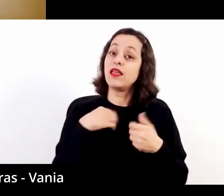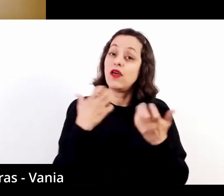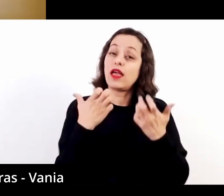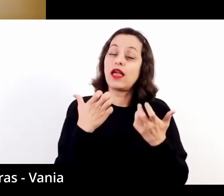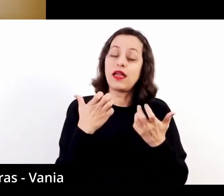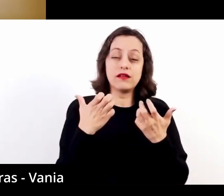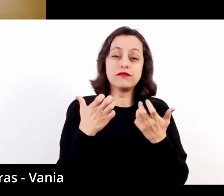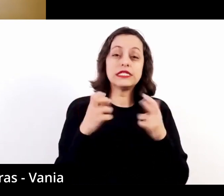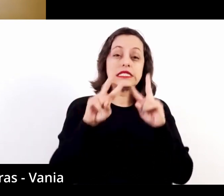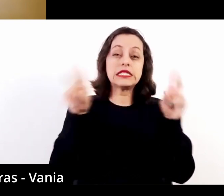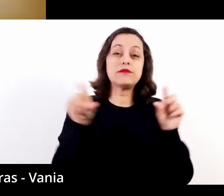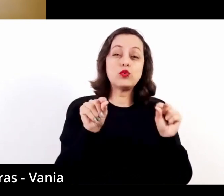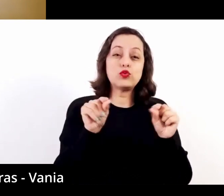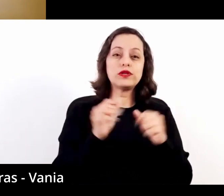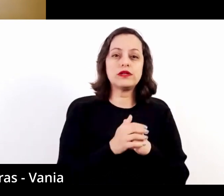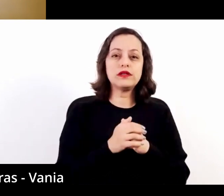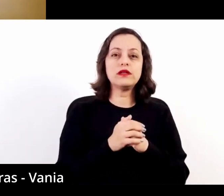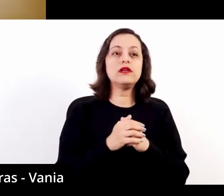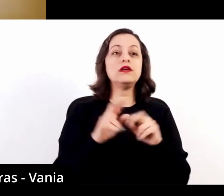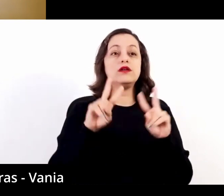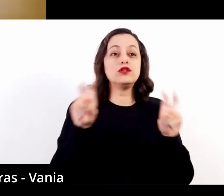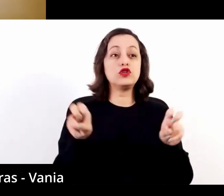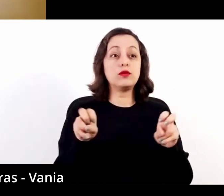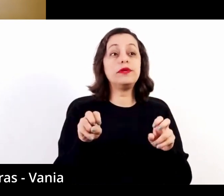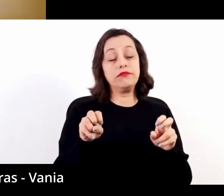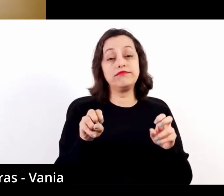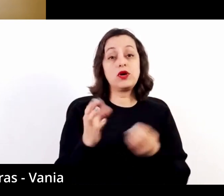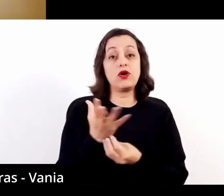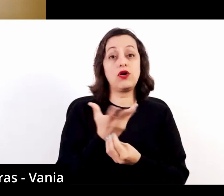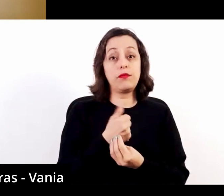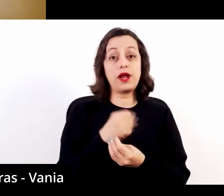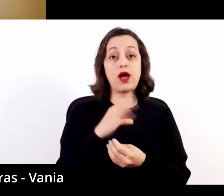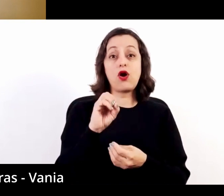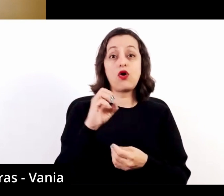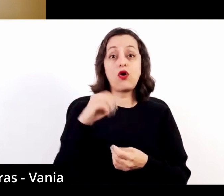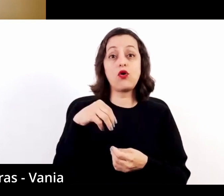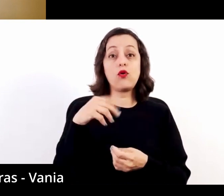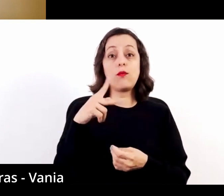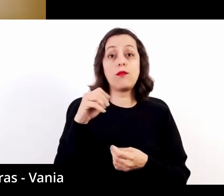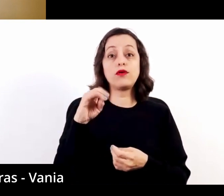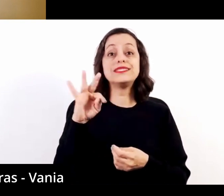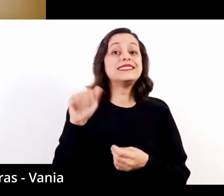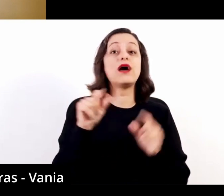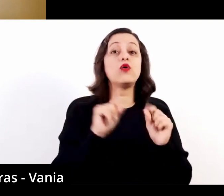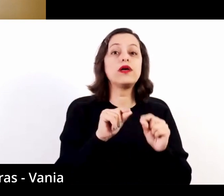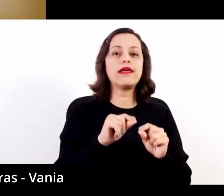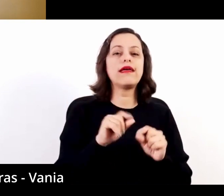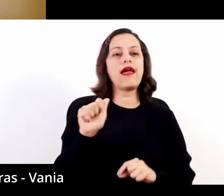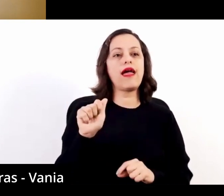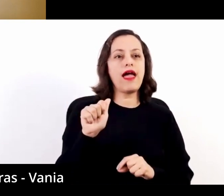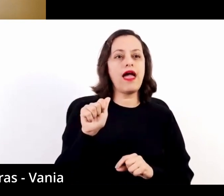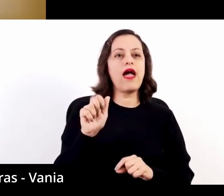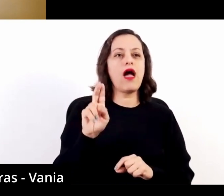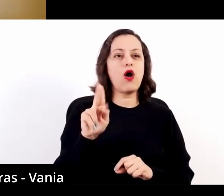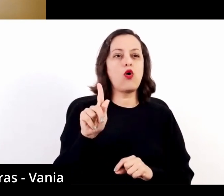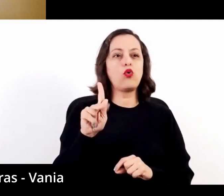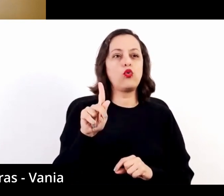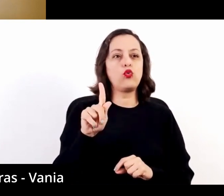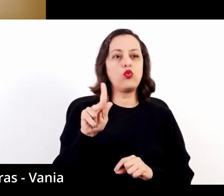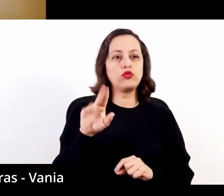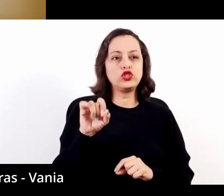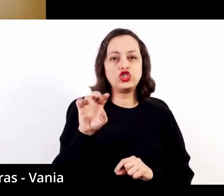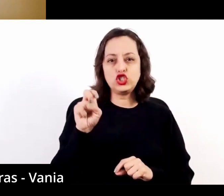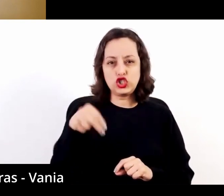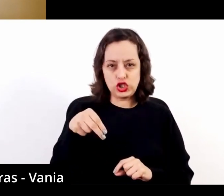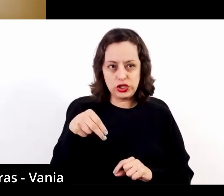gostaria de falar um pouquinho sobre a obra de um compositor que é muito conhecido, que é o Augustin Barrios. Na verdade, o curátulo